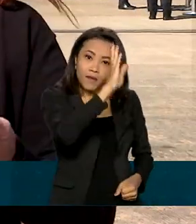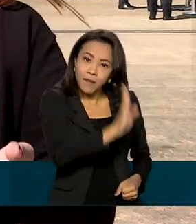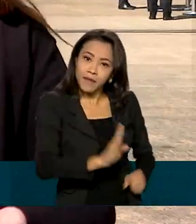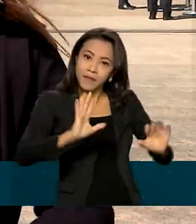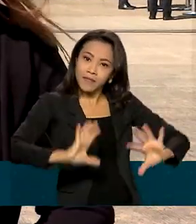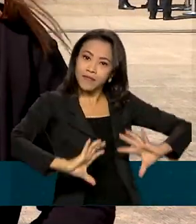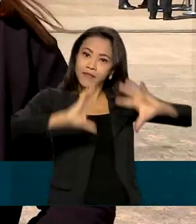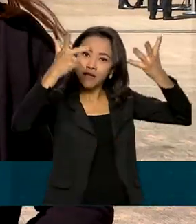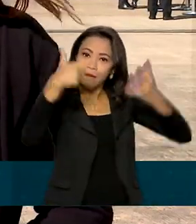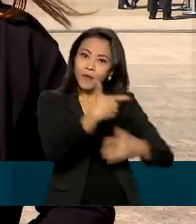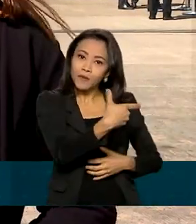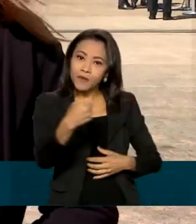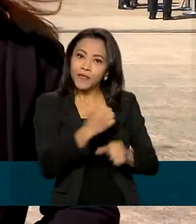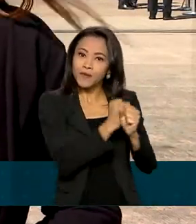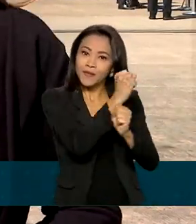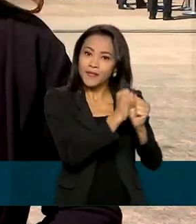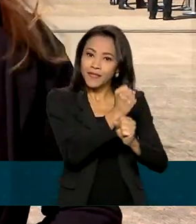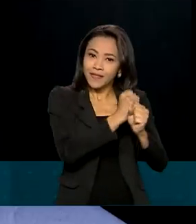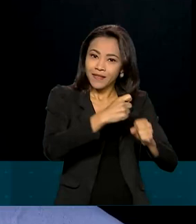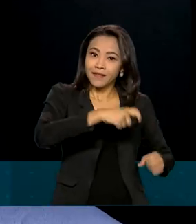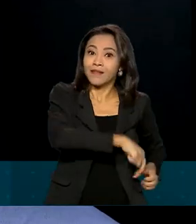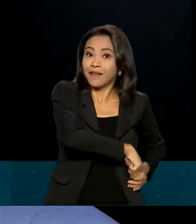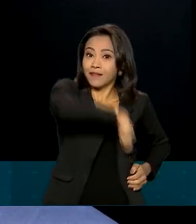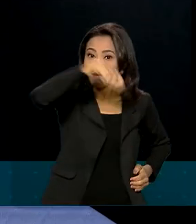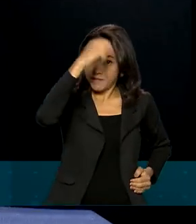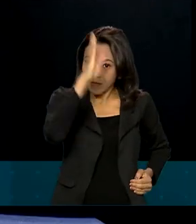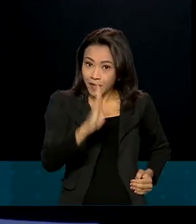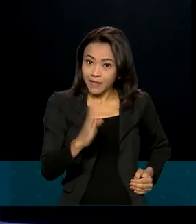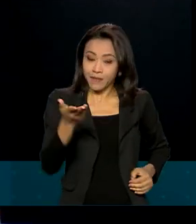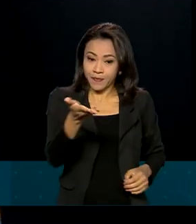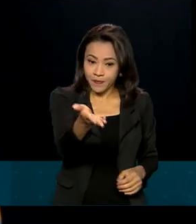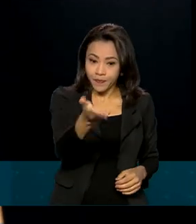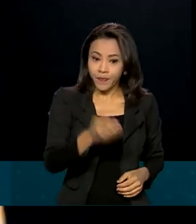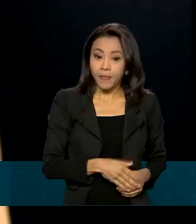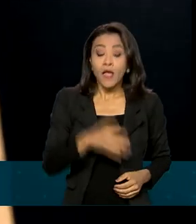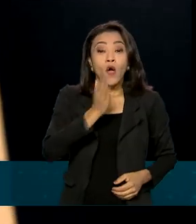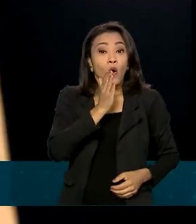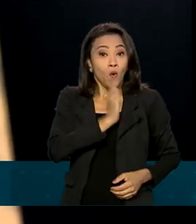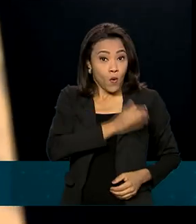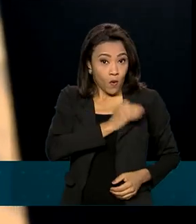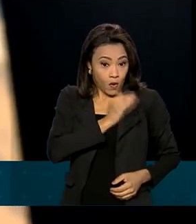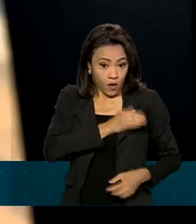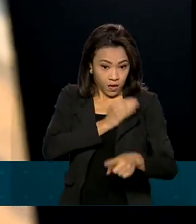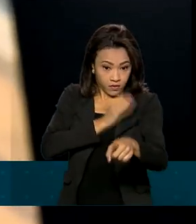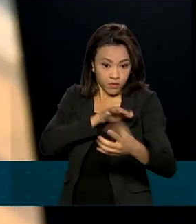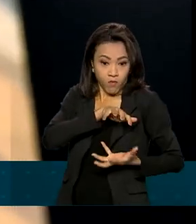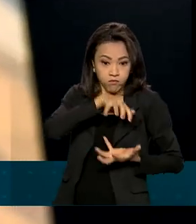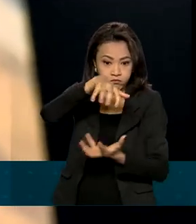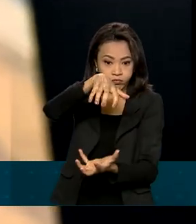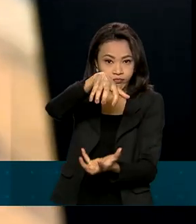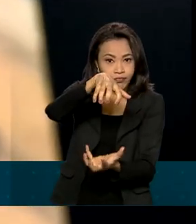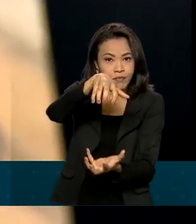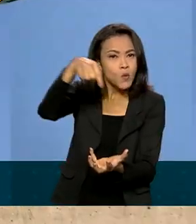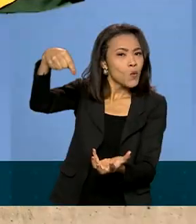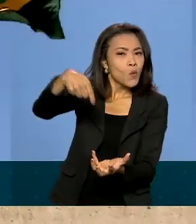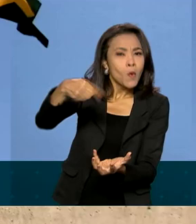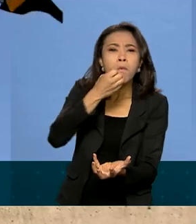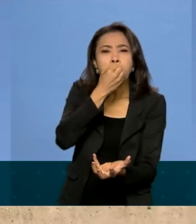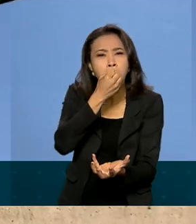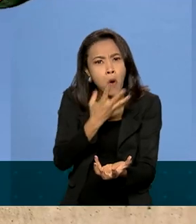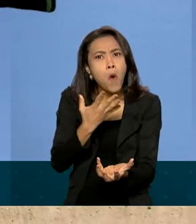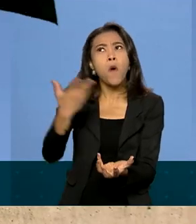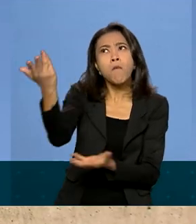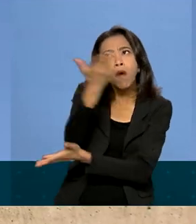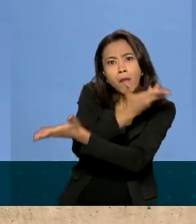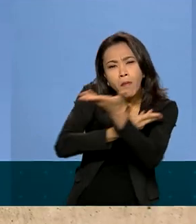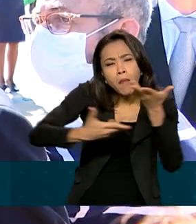dos 200 anos da Independência. O órgão foi emprestado ao Brasil como símbolo de boa relação entre os